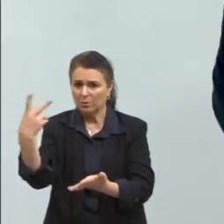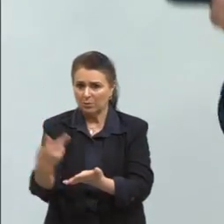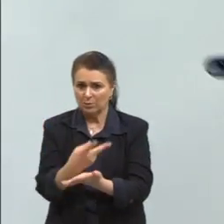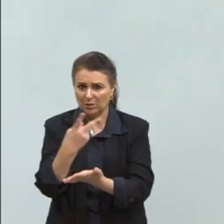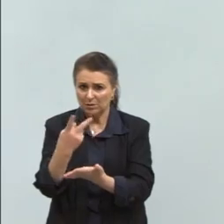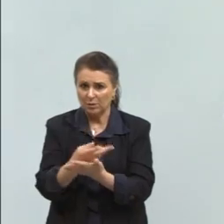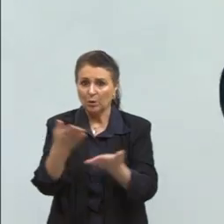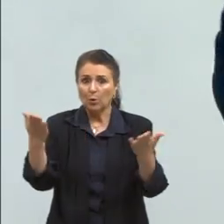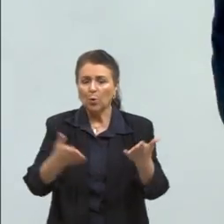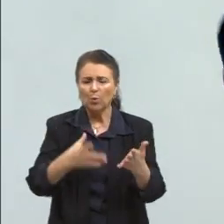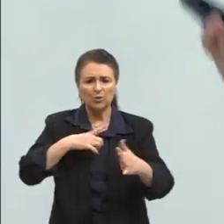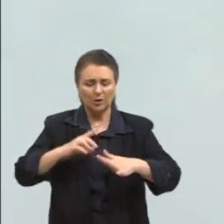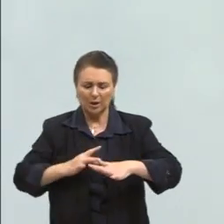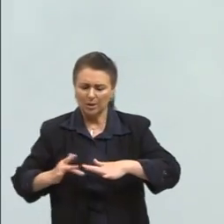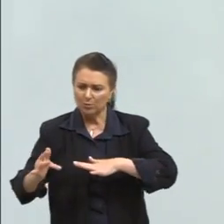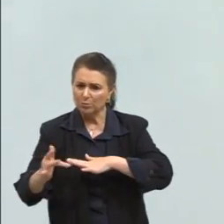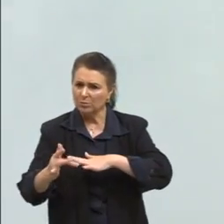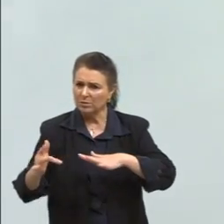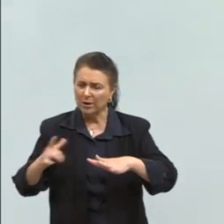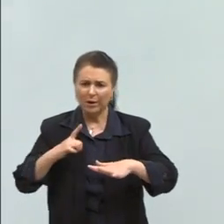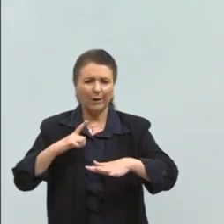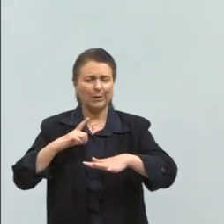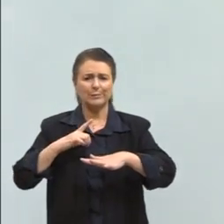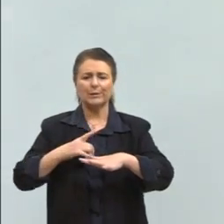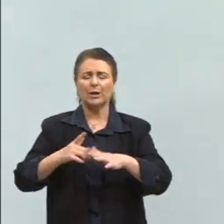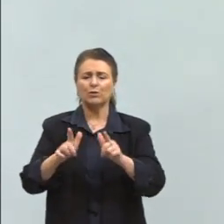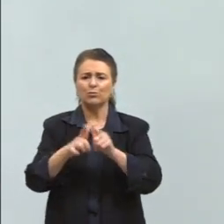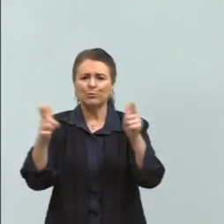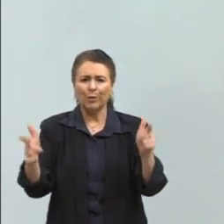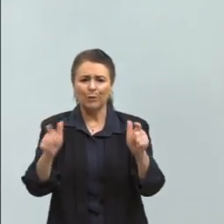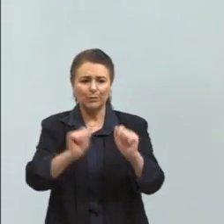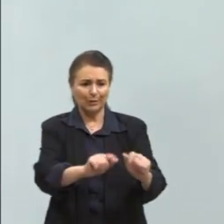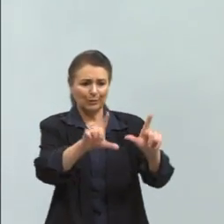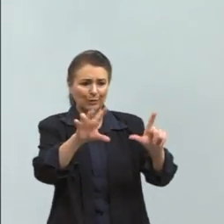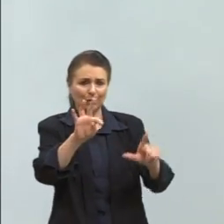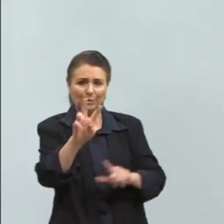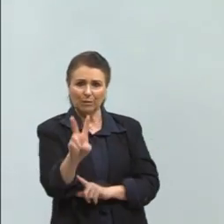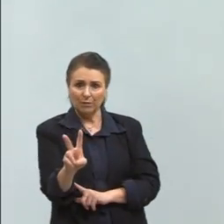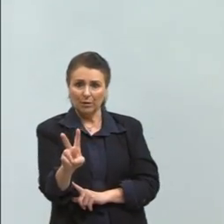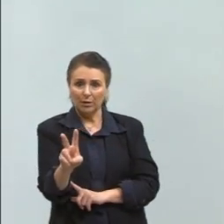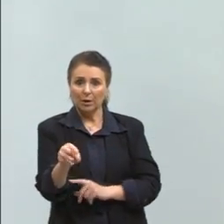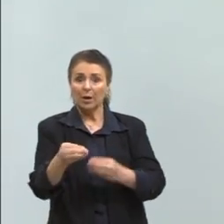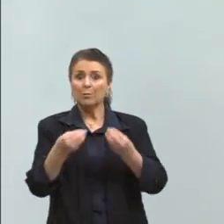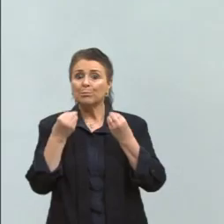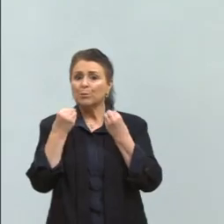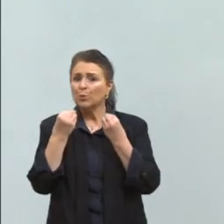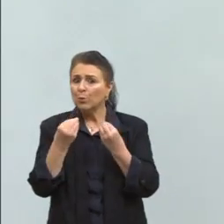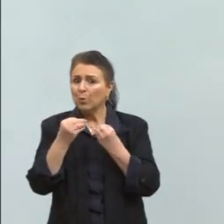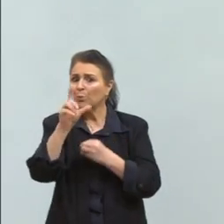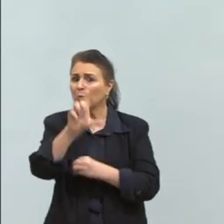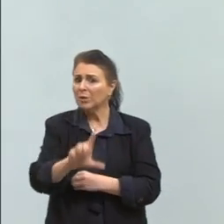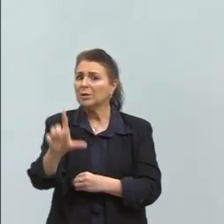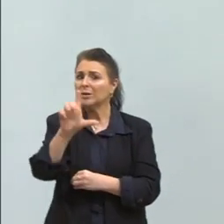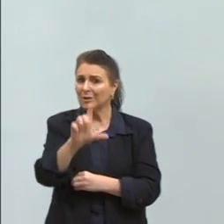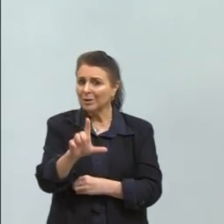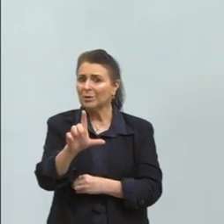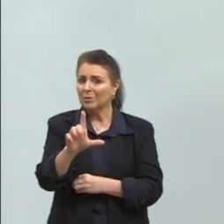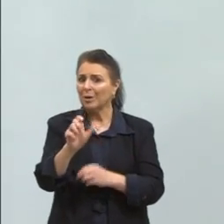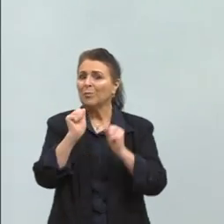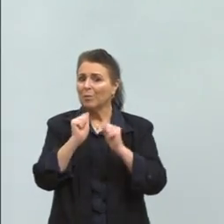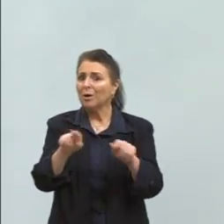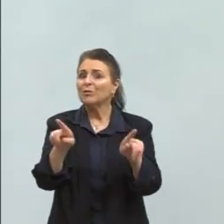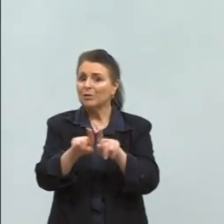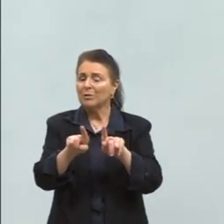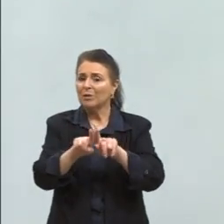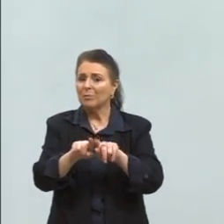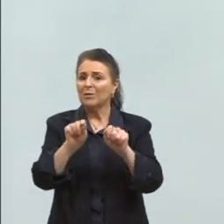nós temos redes sociais, temos jornais, temos televisão, gente vive num mundo globalizado. Mas como a literatura ainda pode ser esse meio de fazer